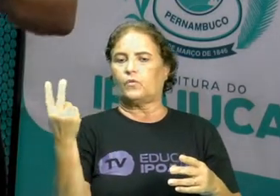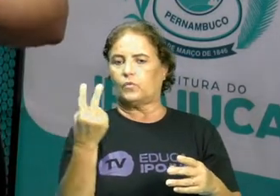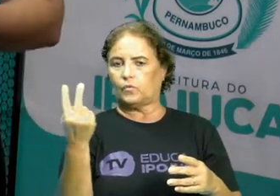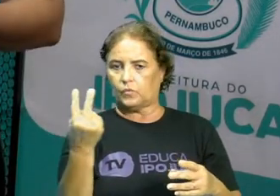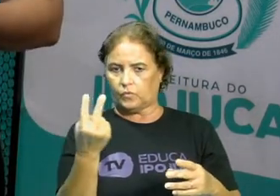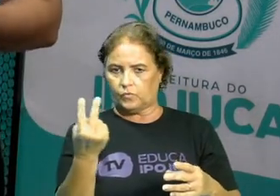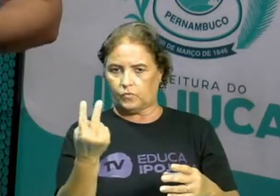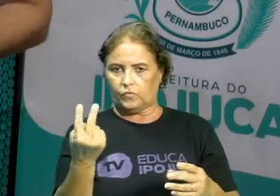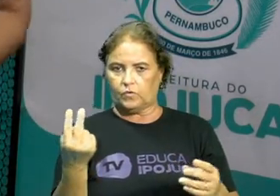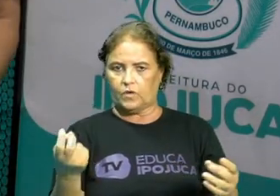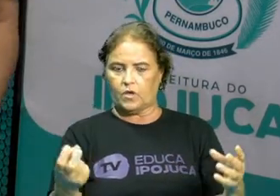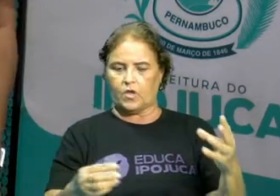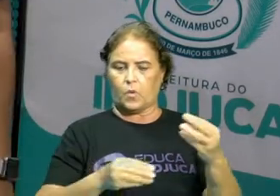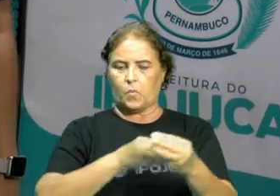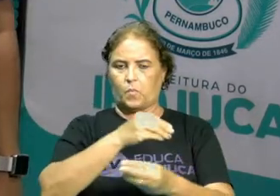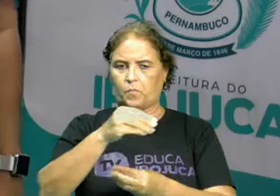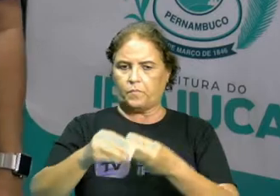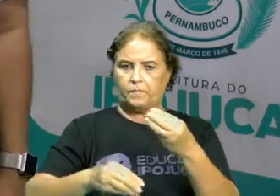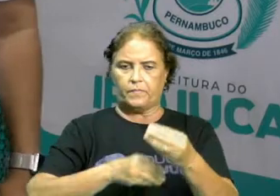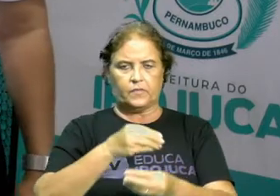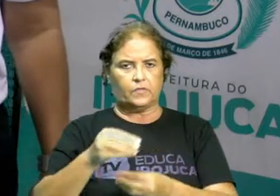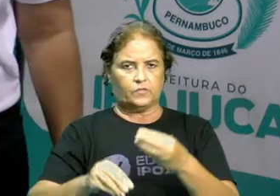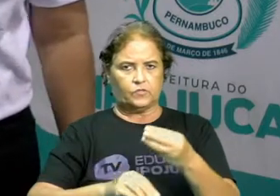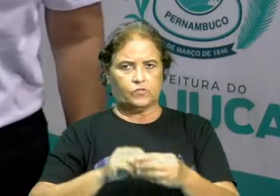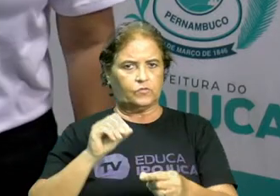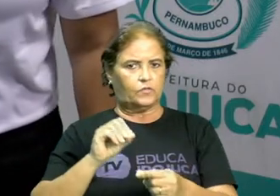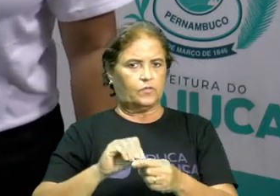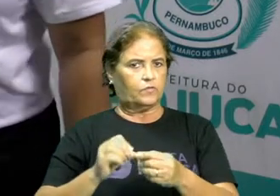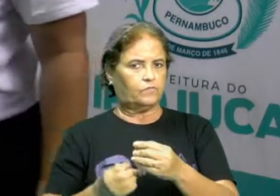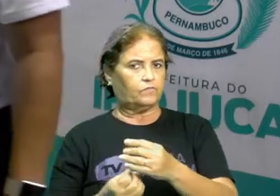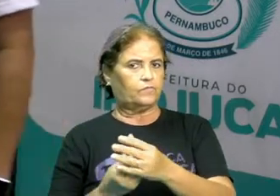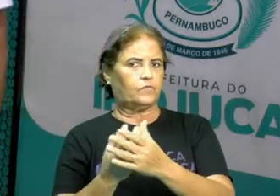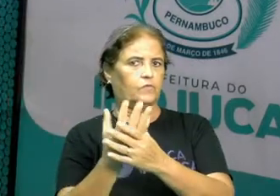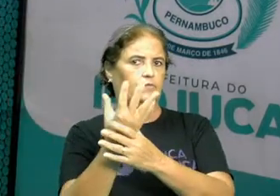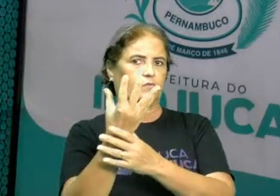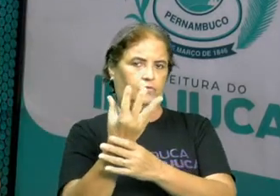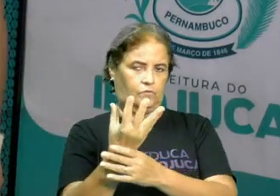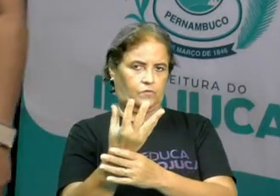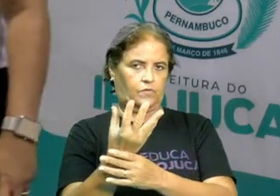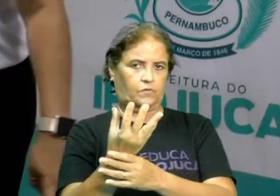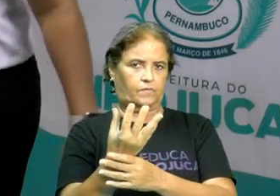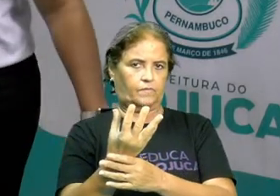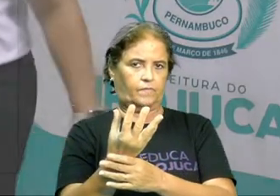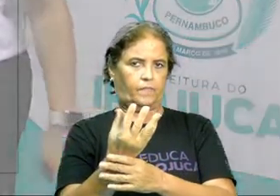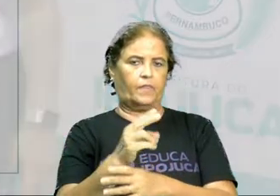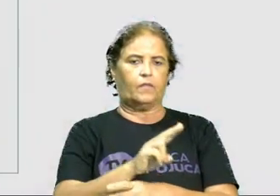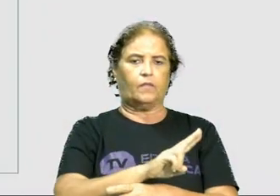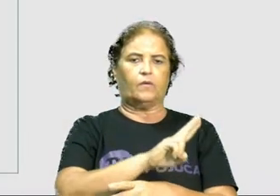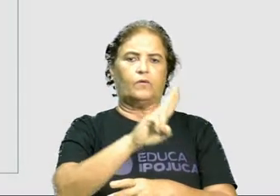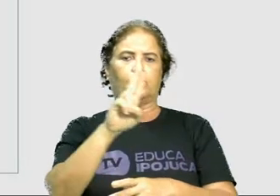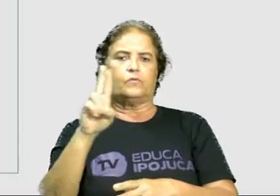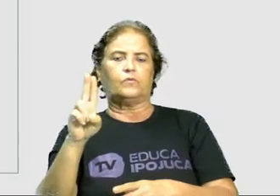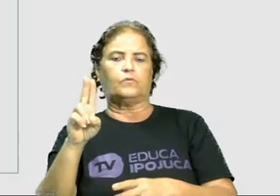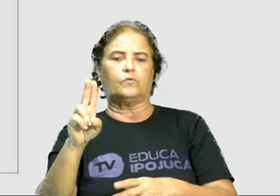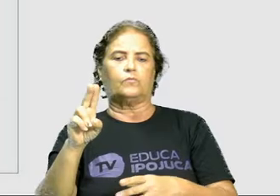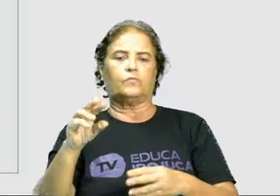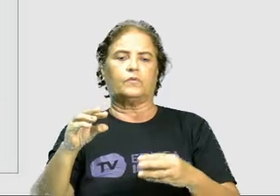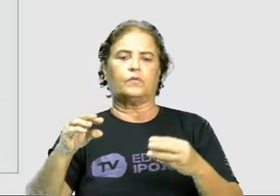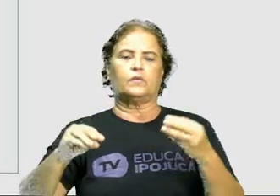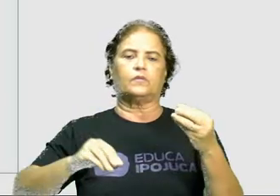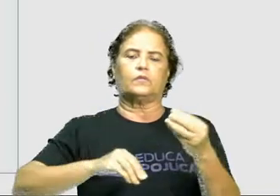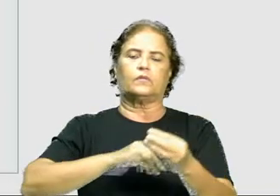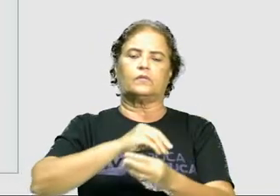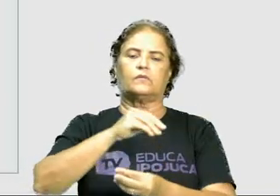misturo elas e eu gero uma outra, eu tenho o que nós chamamos de transformação